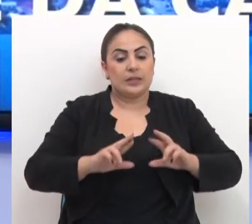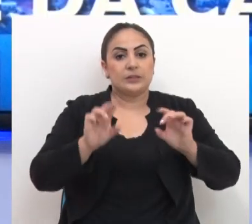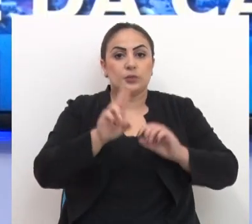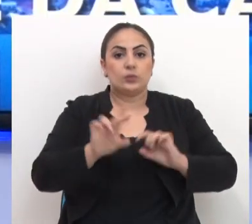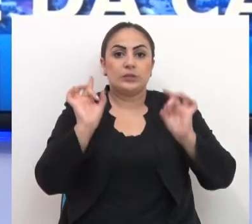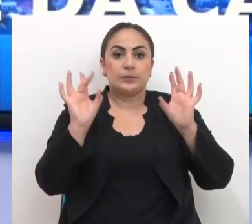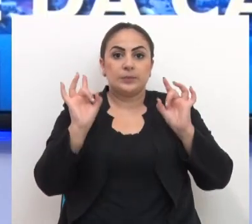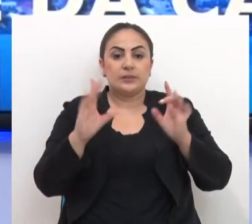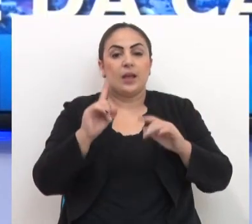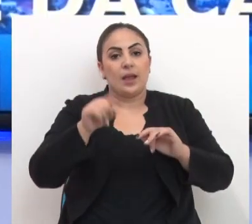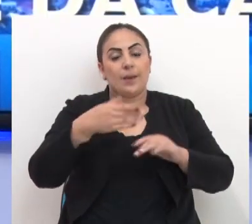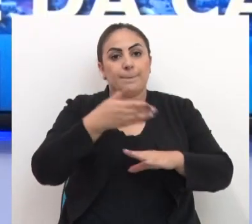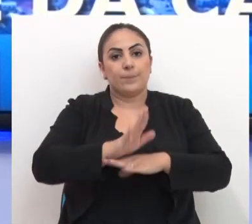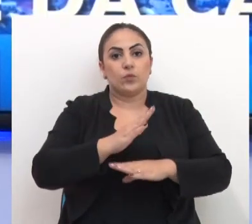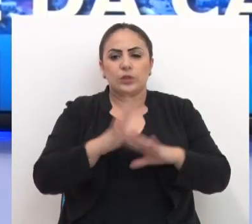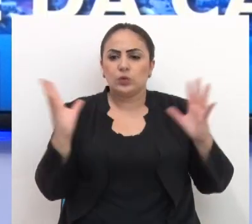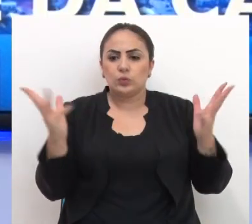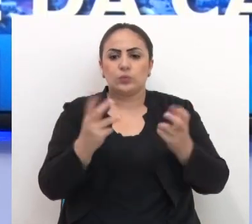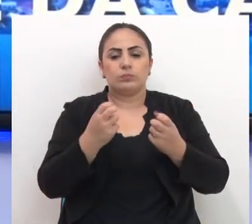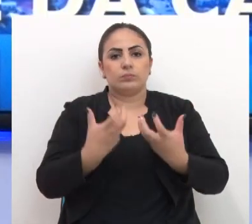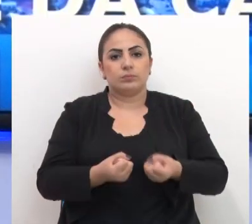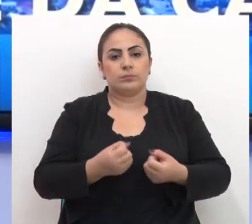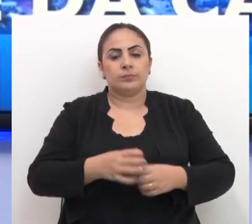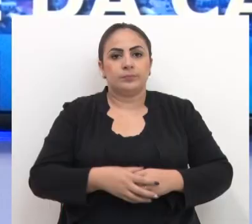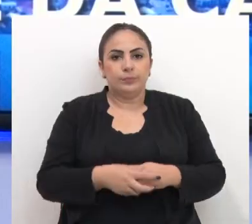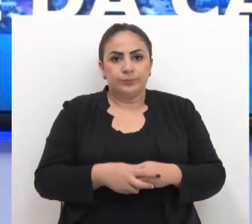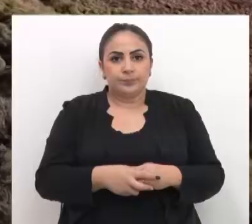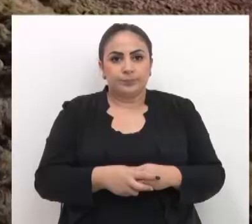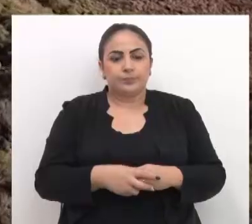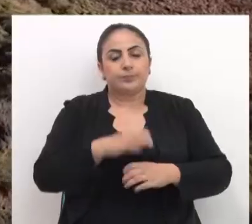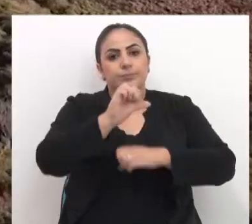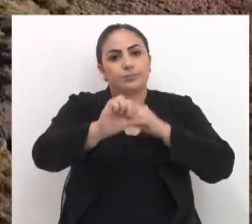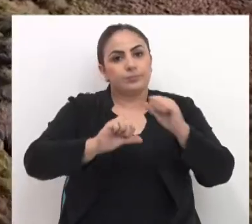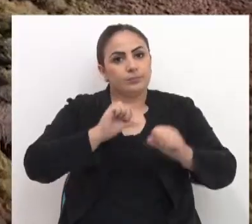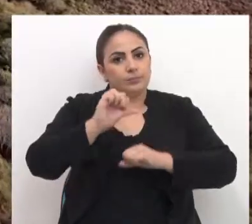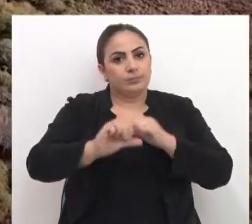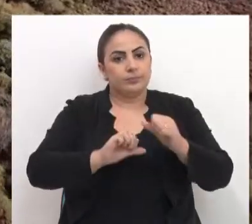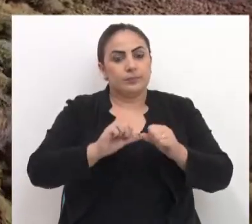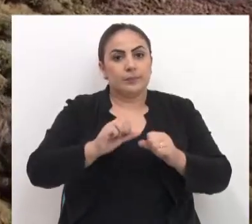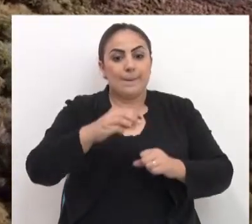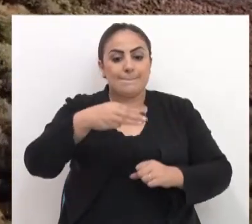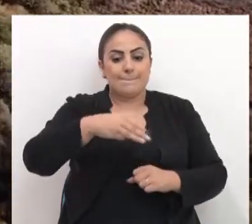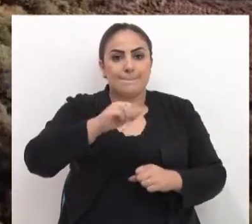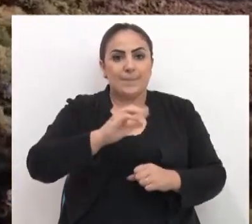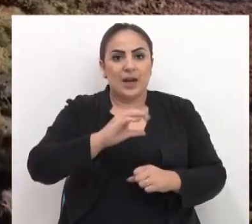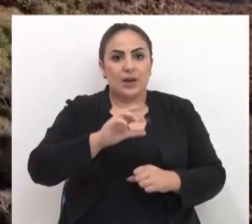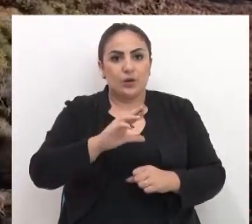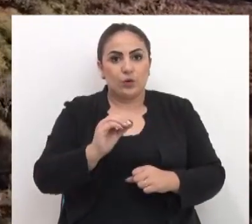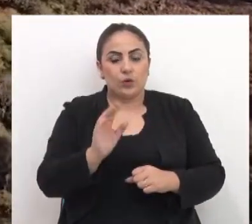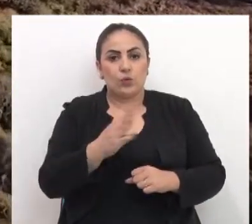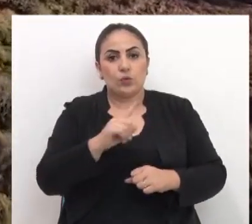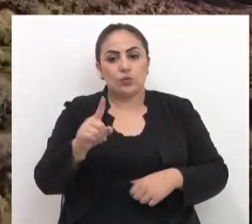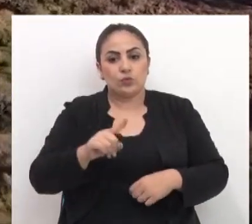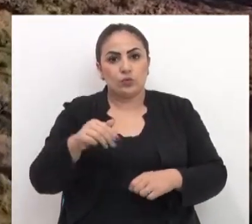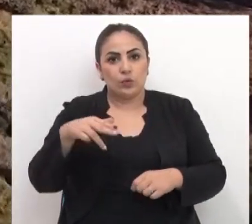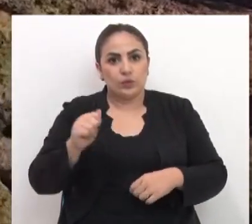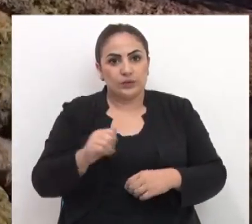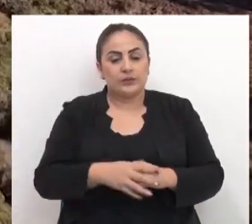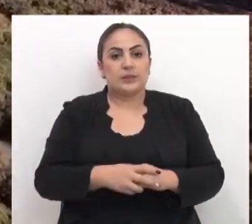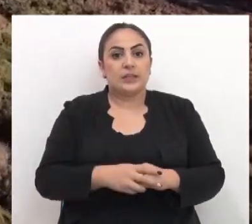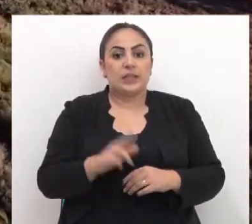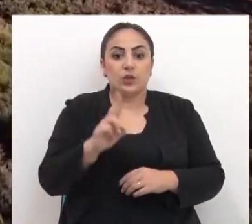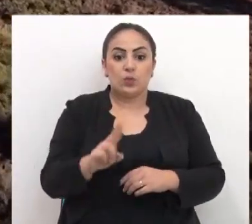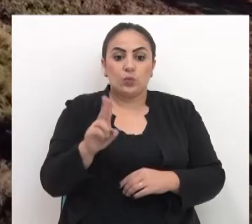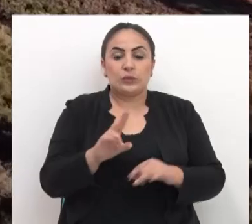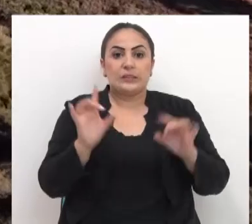zona de uso especial é aprovada por unanimidade. A transformação de macrozona de proteção de mananciais